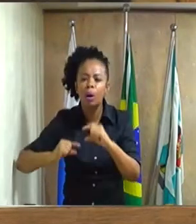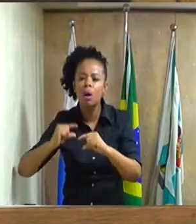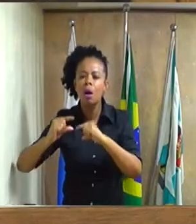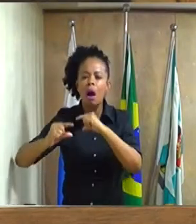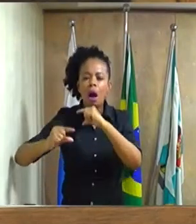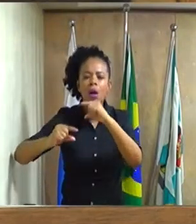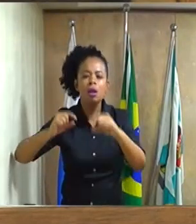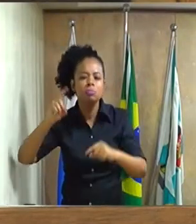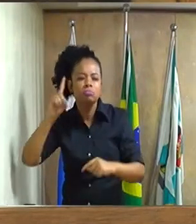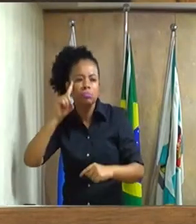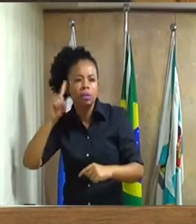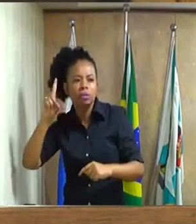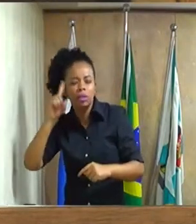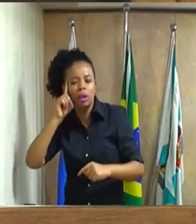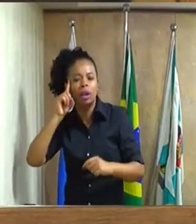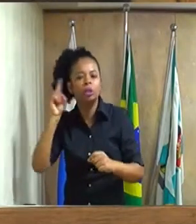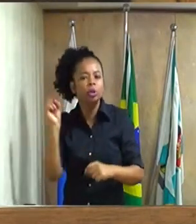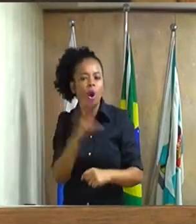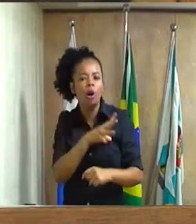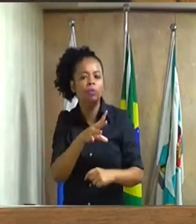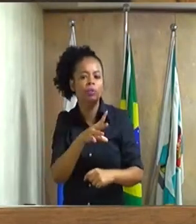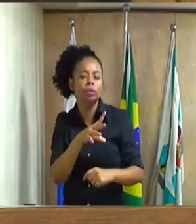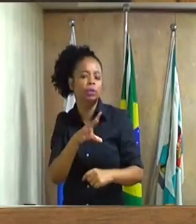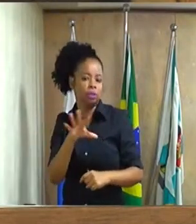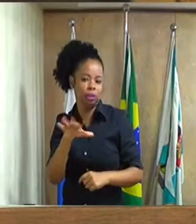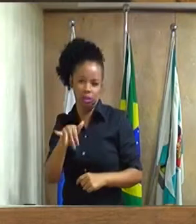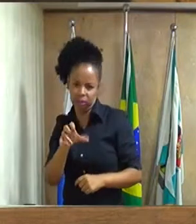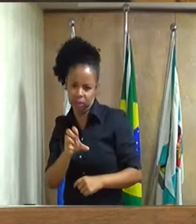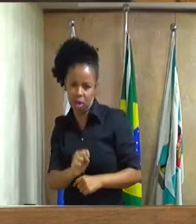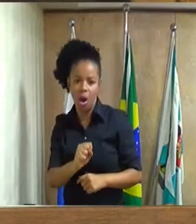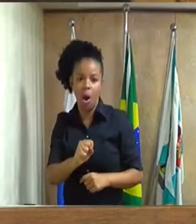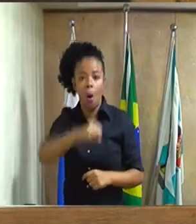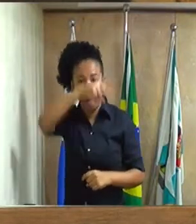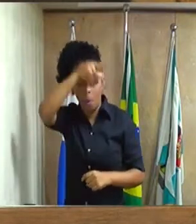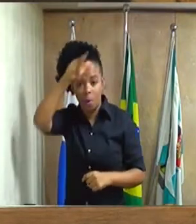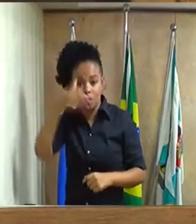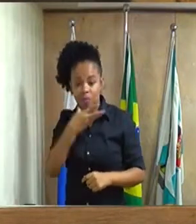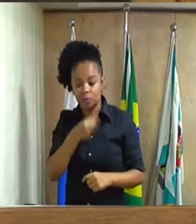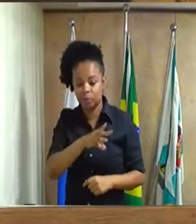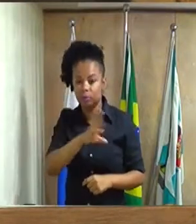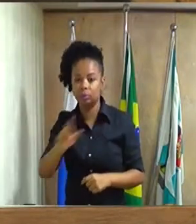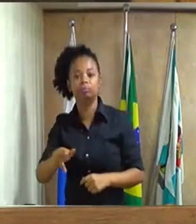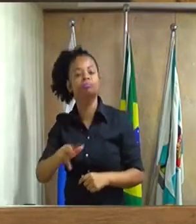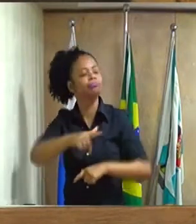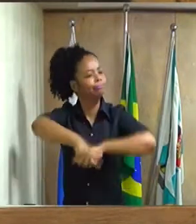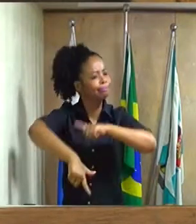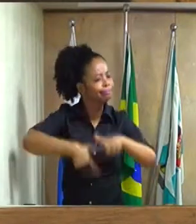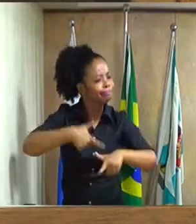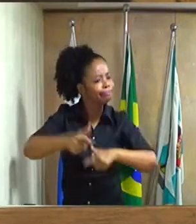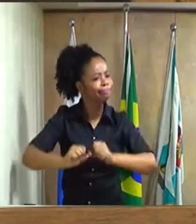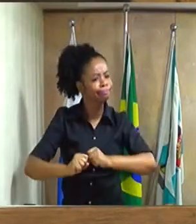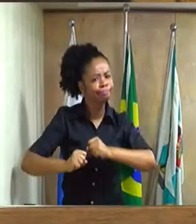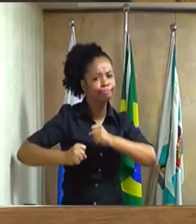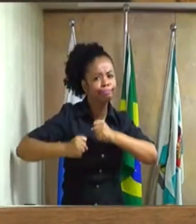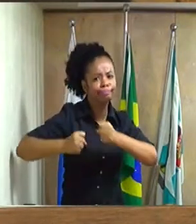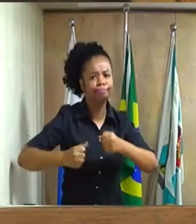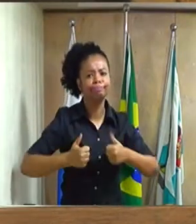Caxias. O prefeito Washington Reis tem nos dado muito orgulho, mas